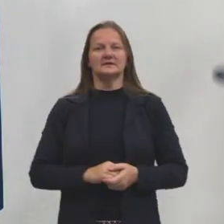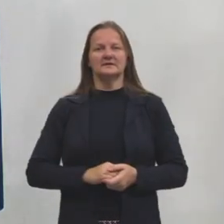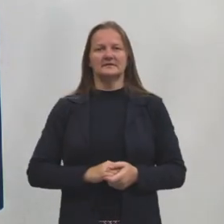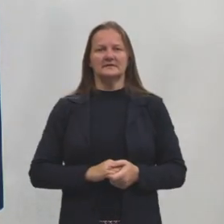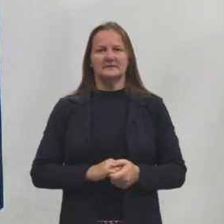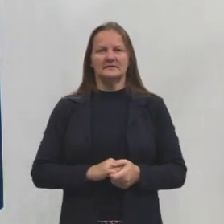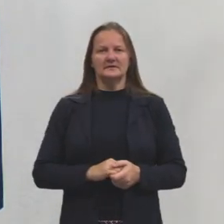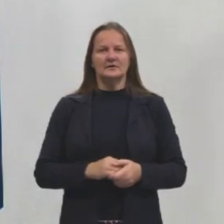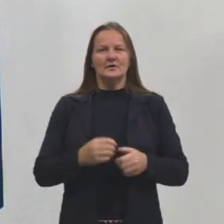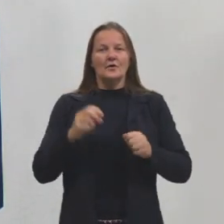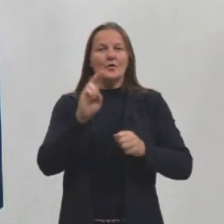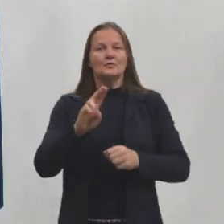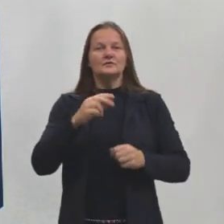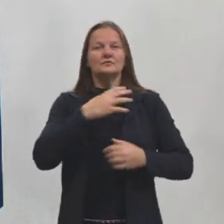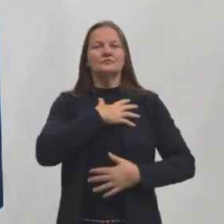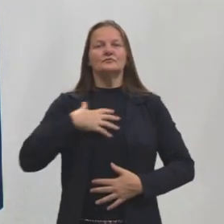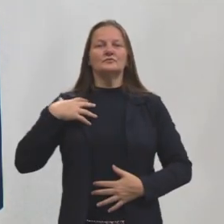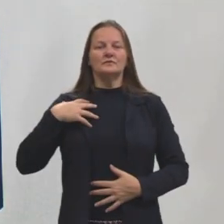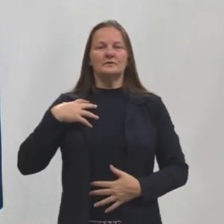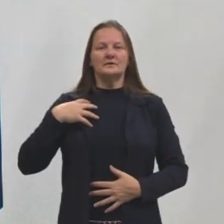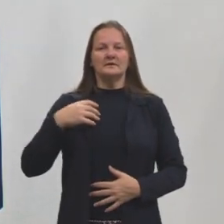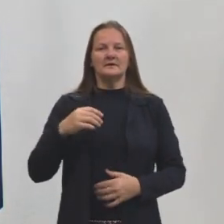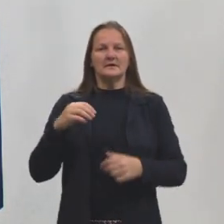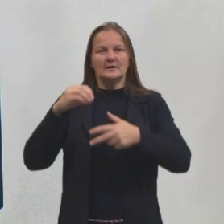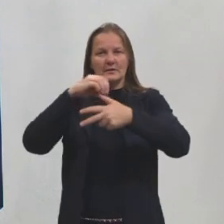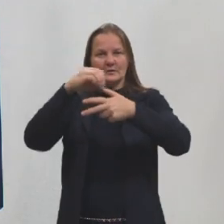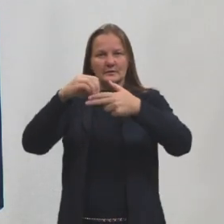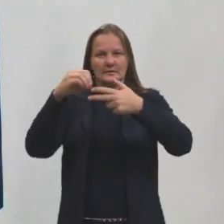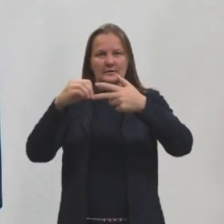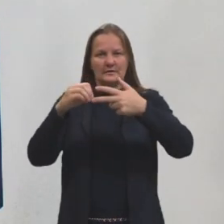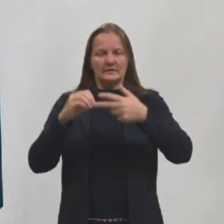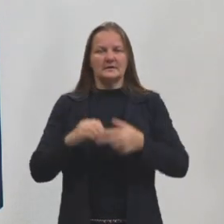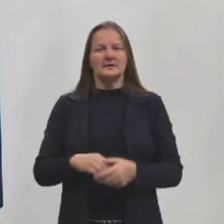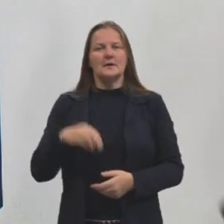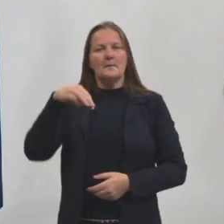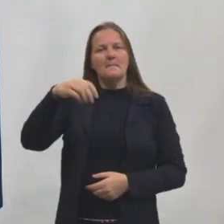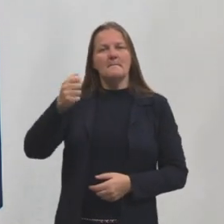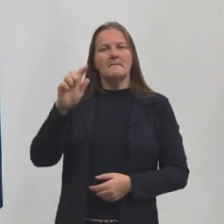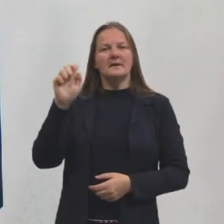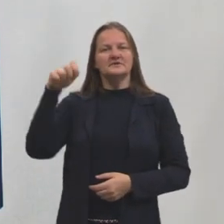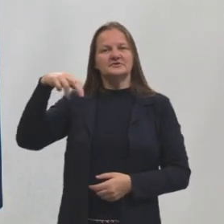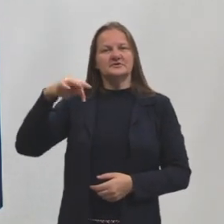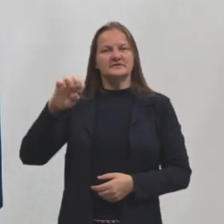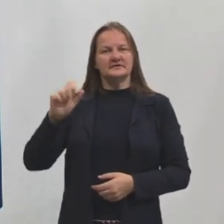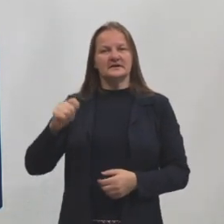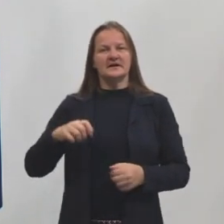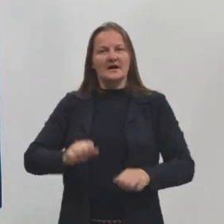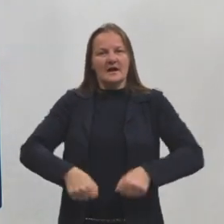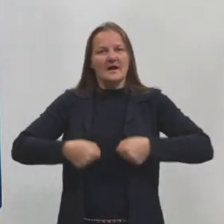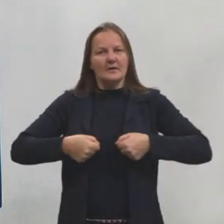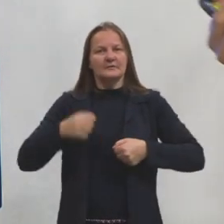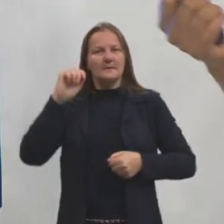Estou vestindo a camiseta do Pré-ENEM, do programa, de cor magenta, e uma calça preta. Aqui no estúdio temos